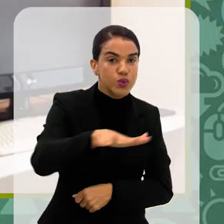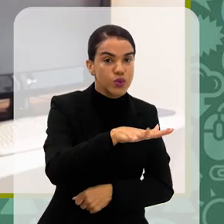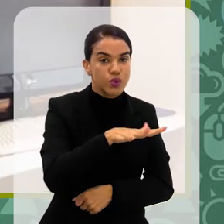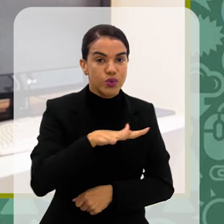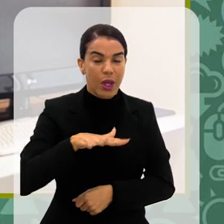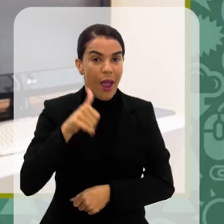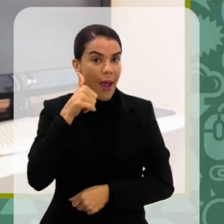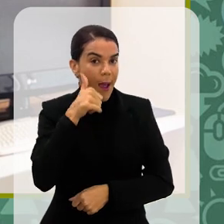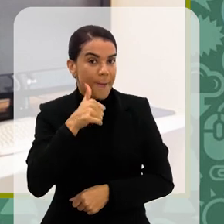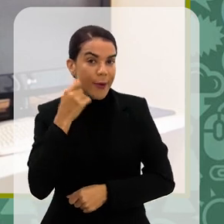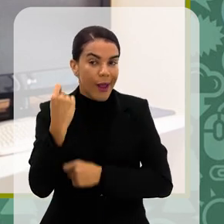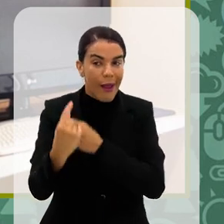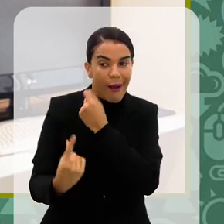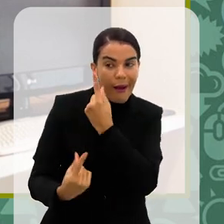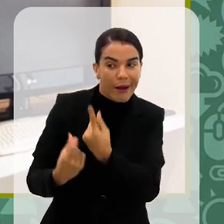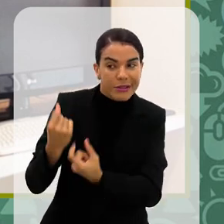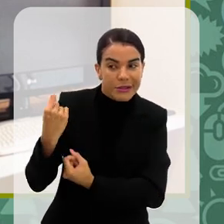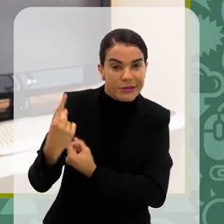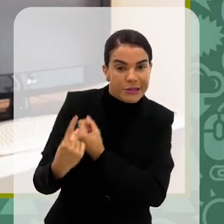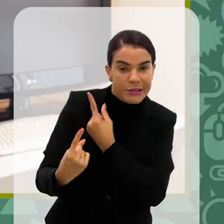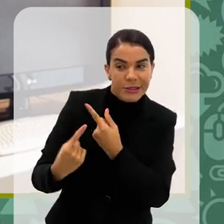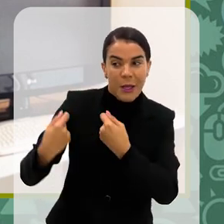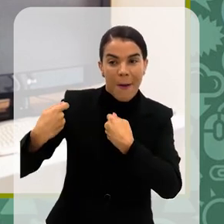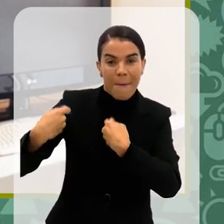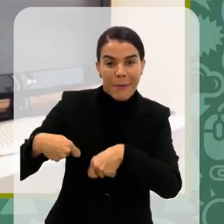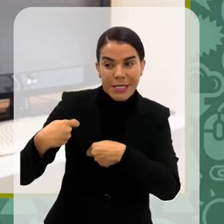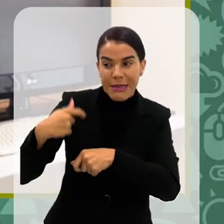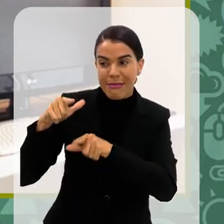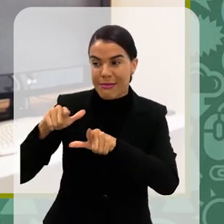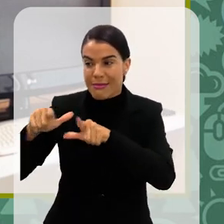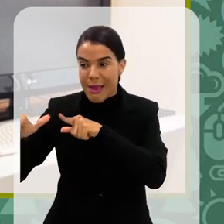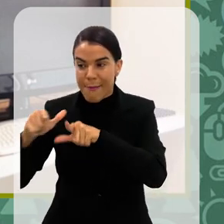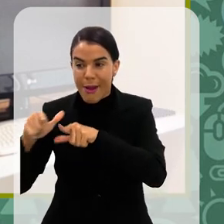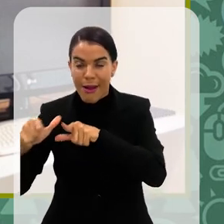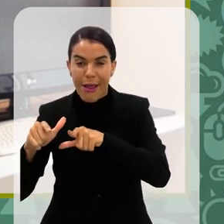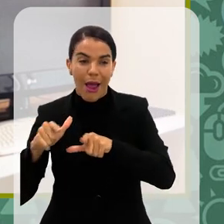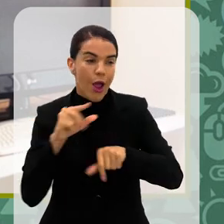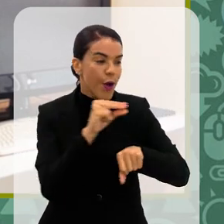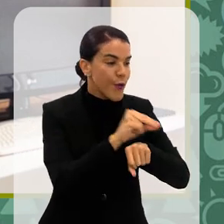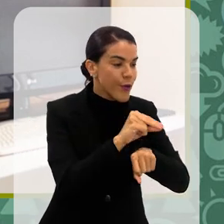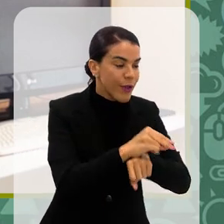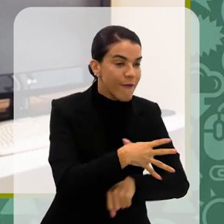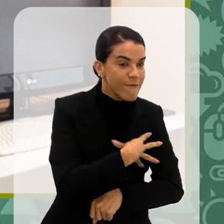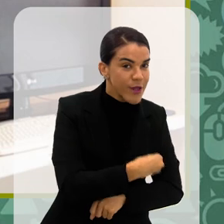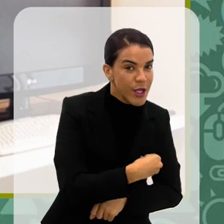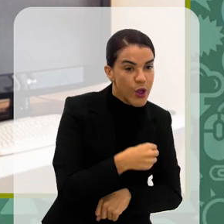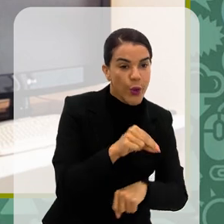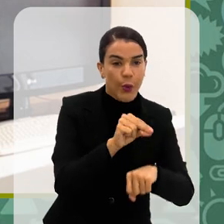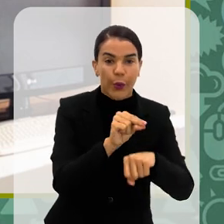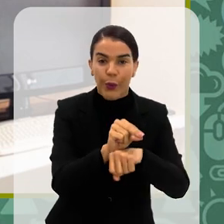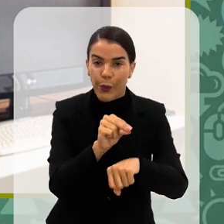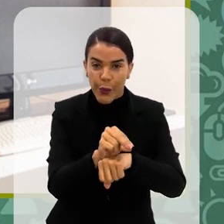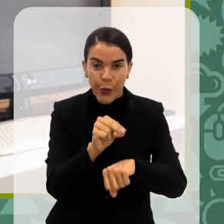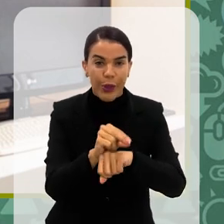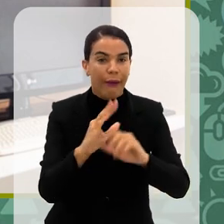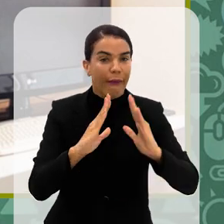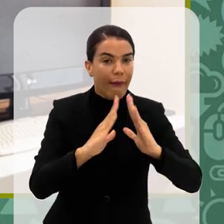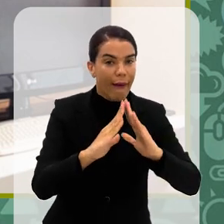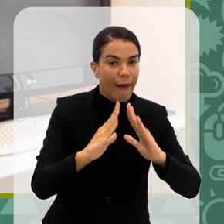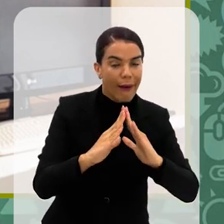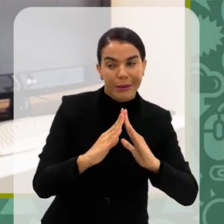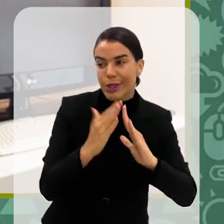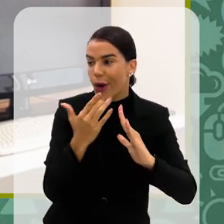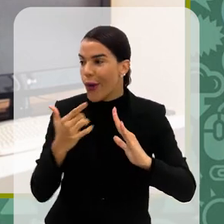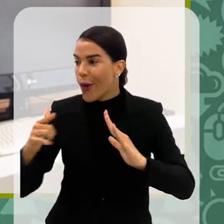o que você falou, a mulher, às vezes, ela precisa, ela precisa, né? Trabalhar, ela precisa cuidar dos filhos, cuidar de uma